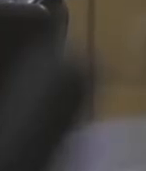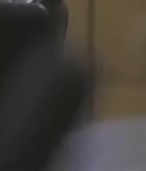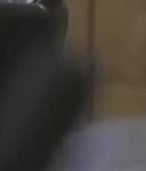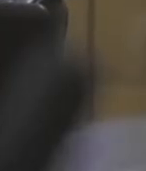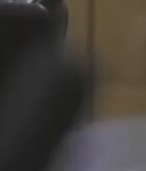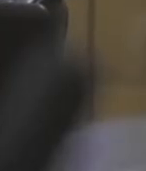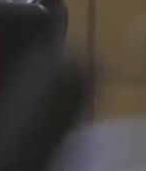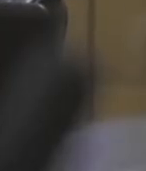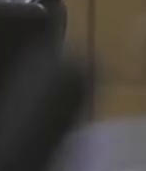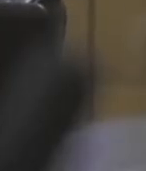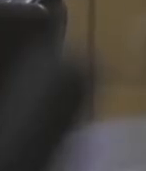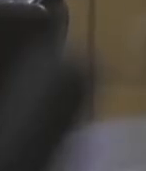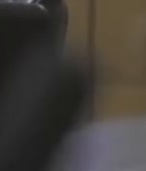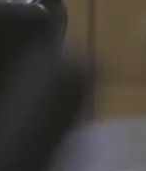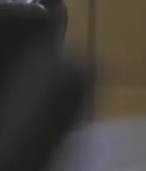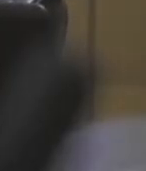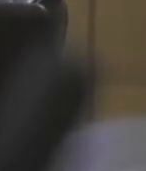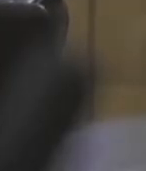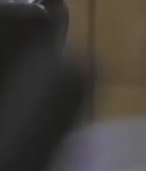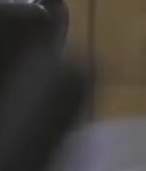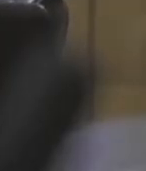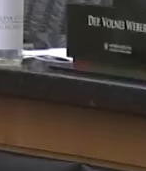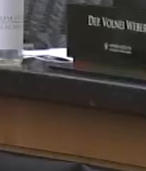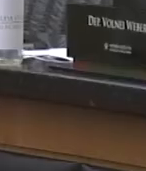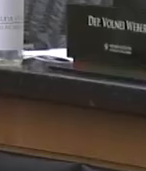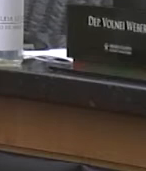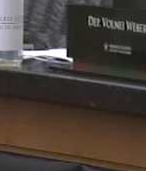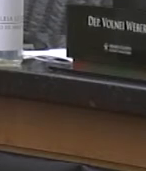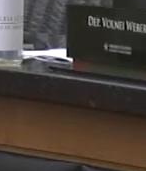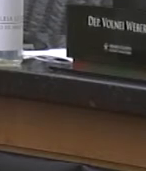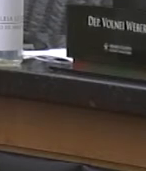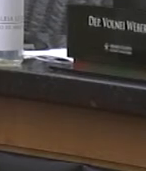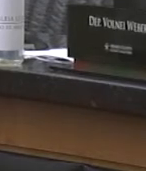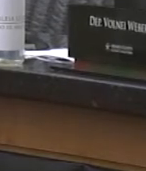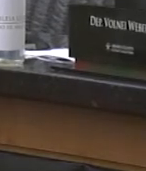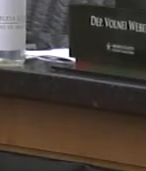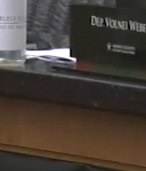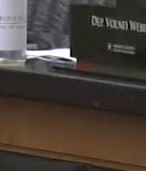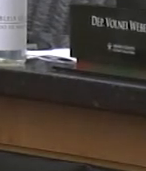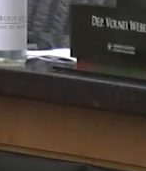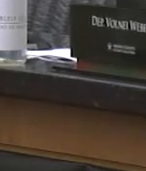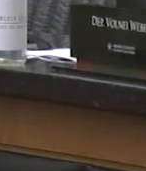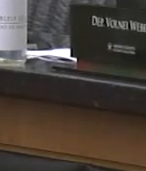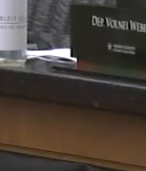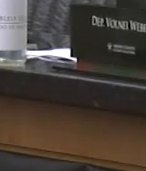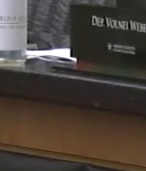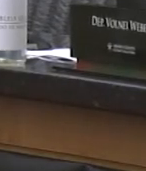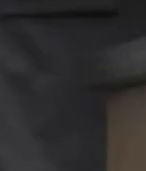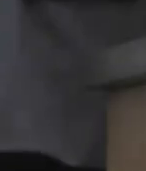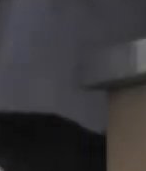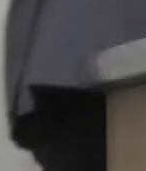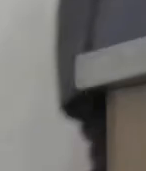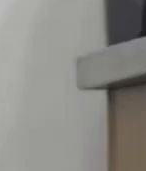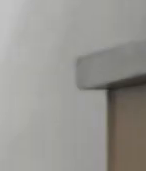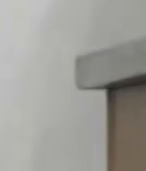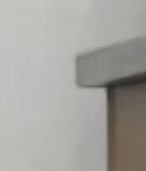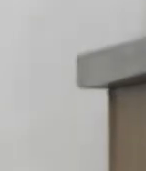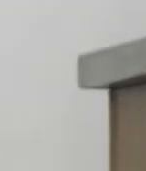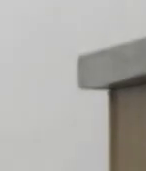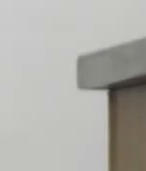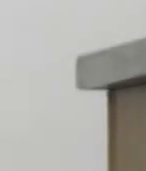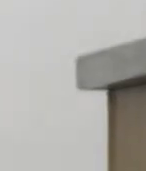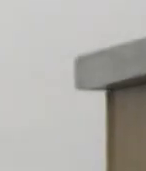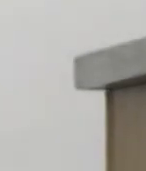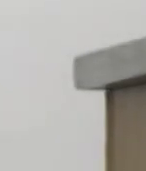as condições da rodovia, mas afirmou que este não é o momento para apontar culpados Já os demais parlamentares cobraram ações do